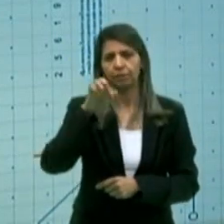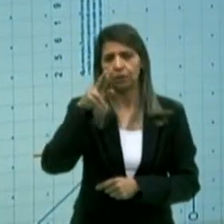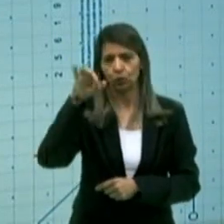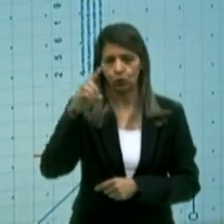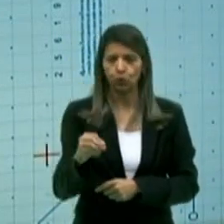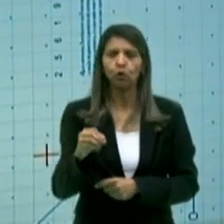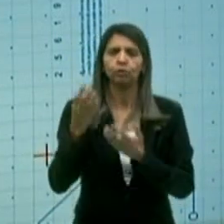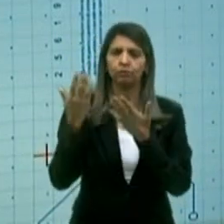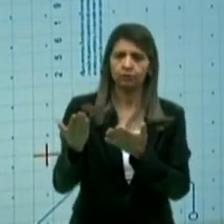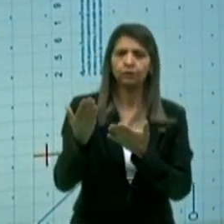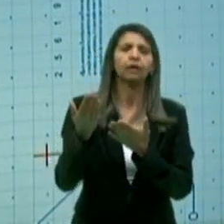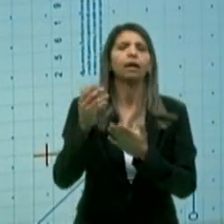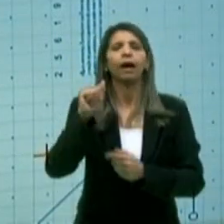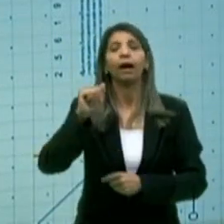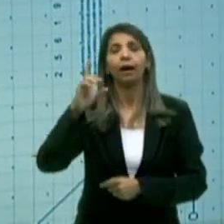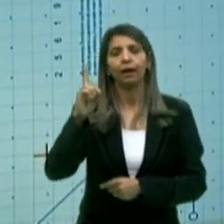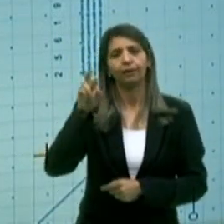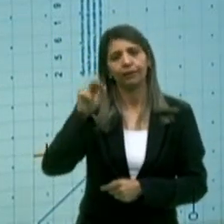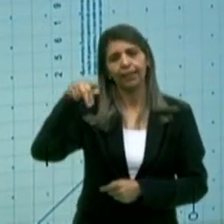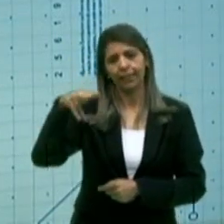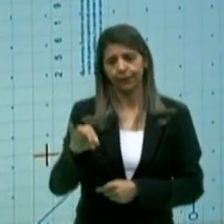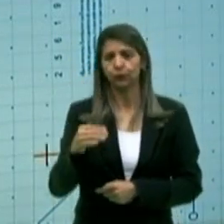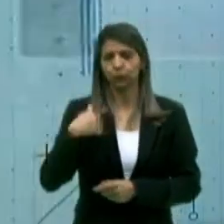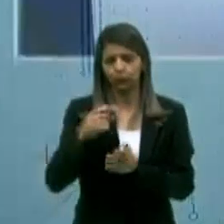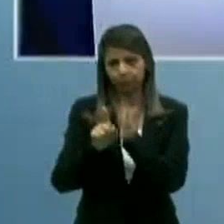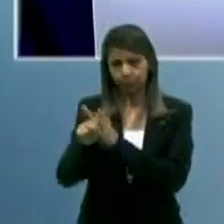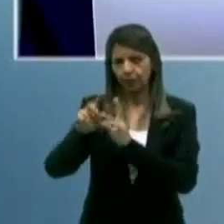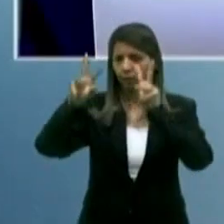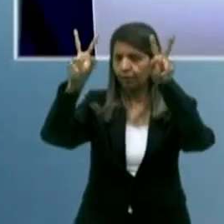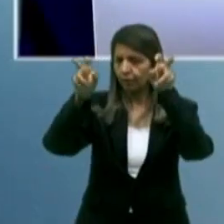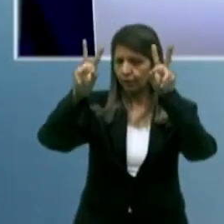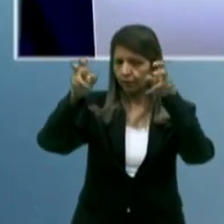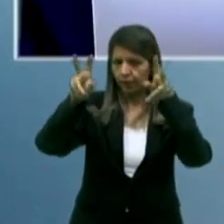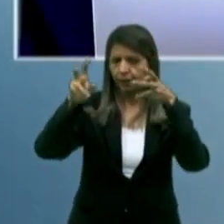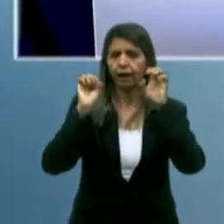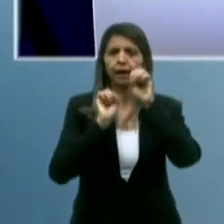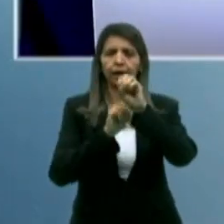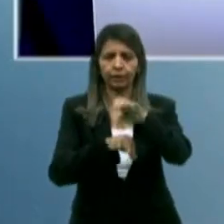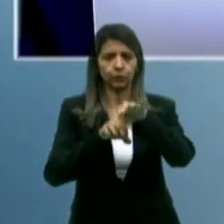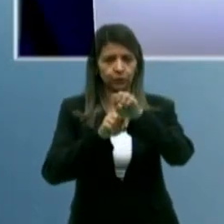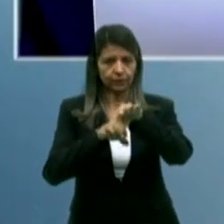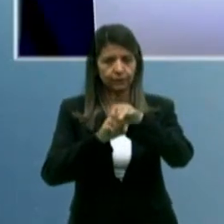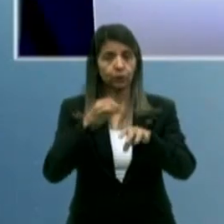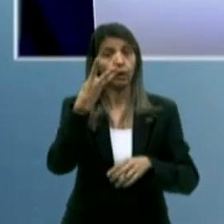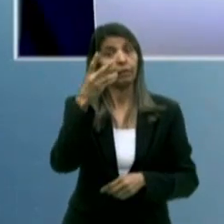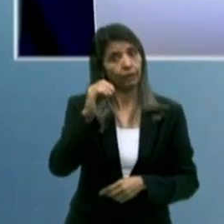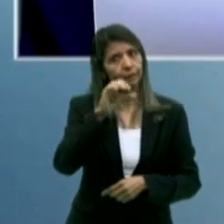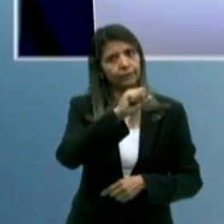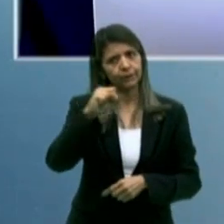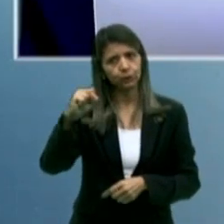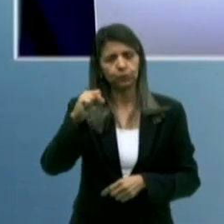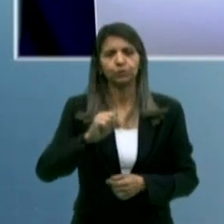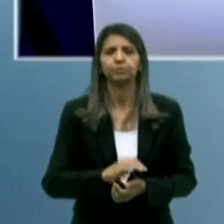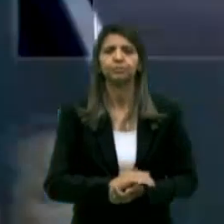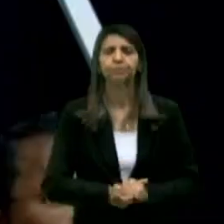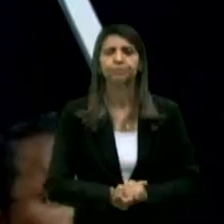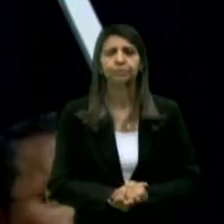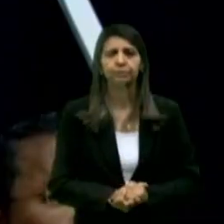Trajano, o tema é educação. Pode fazer a pergunta, Pedro, tem 30 segundos para essa pergunta.